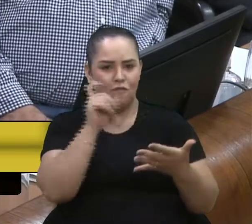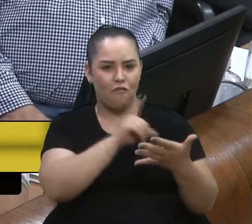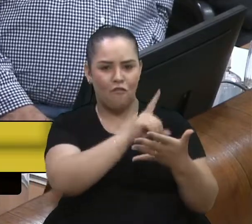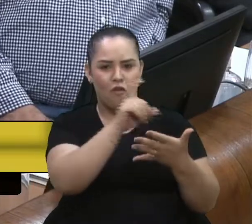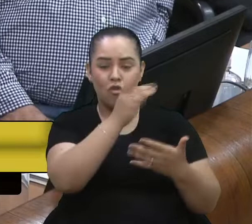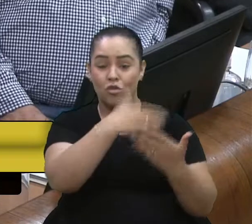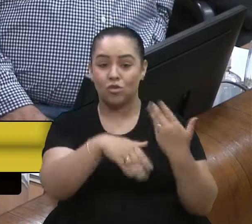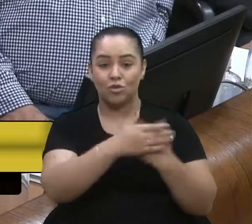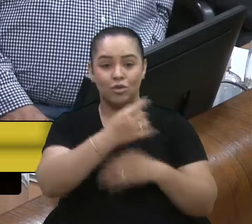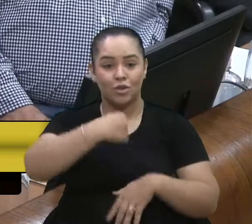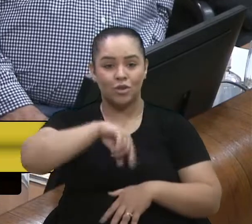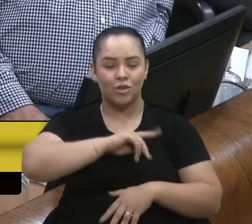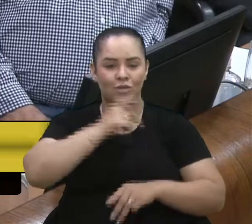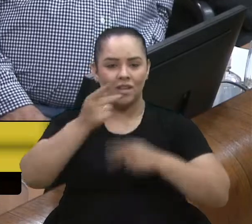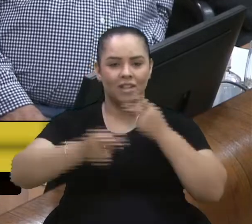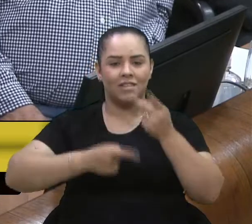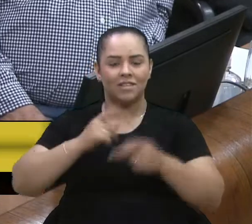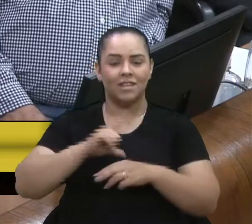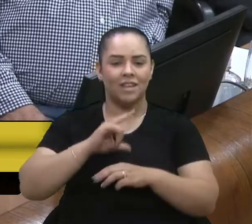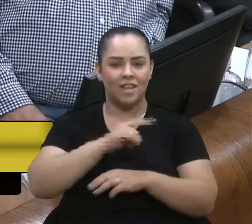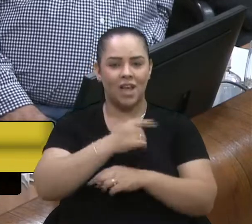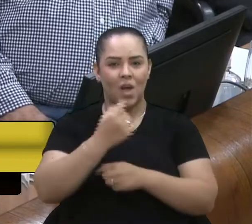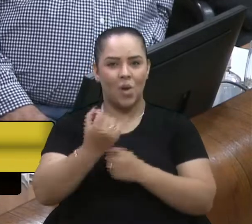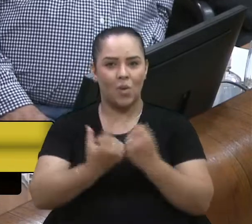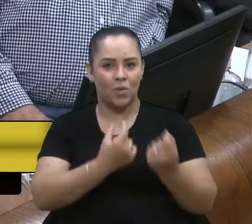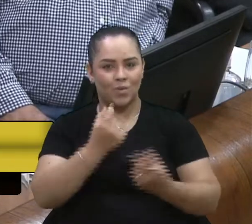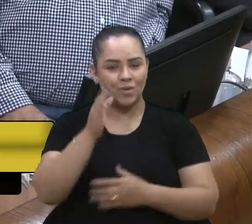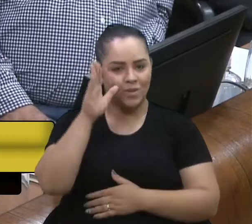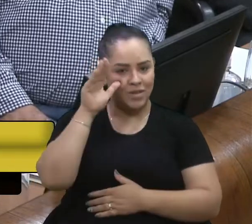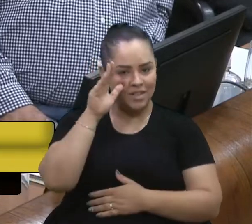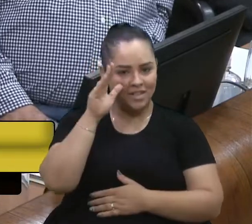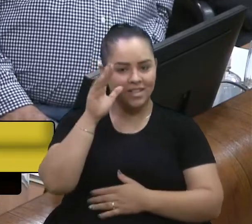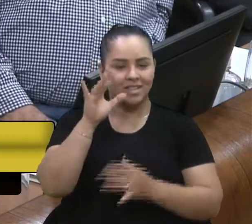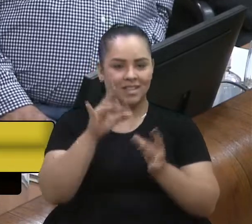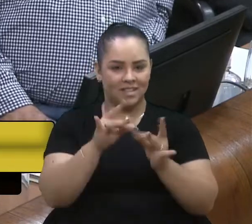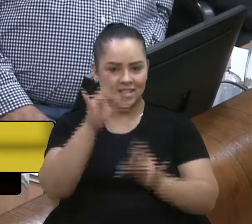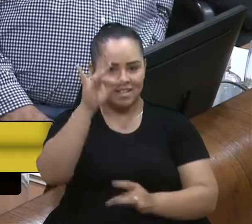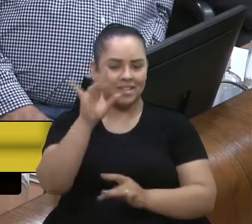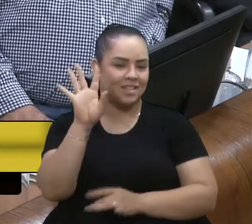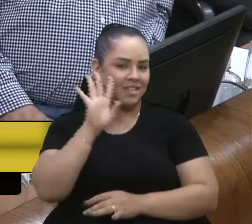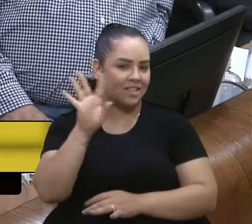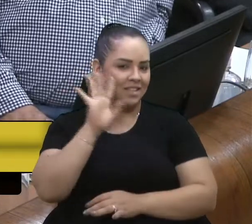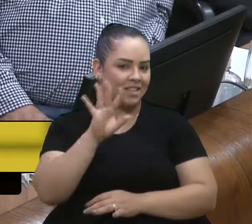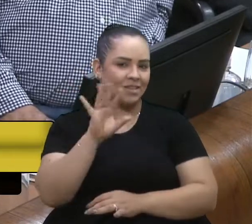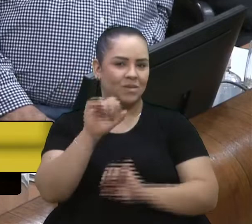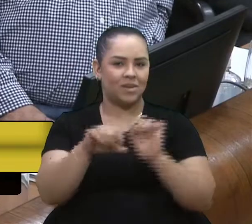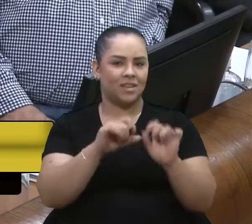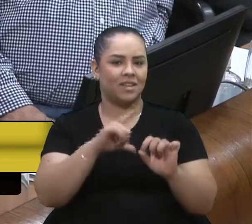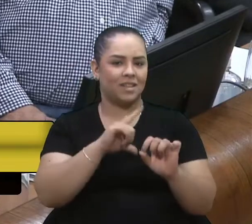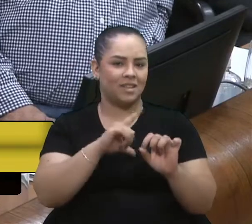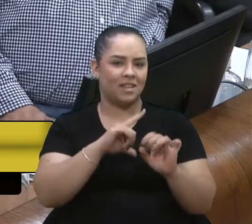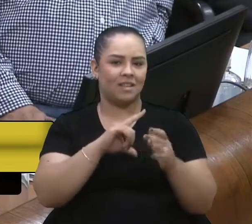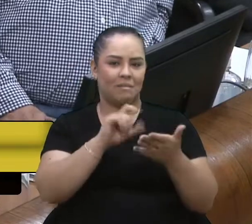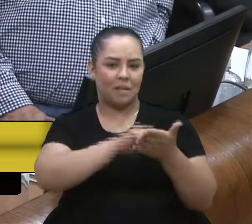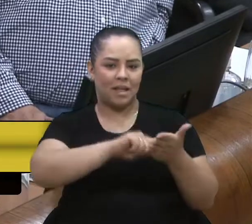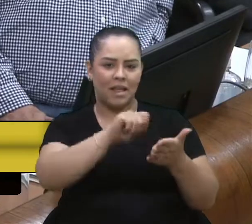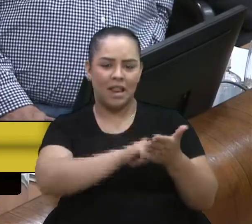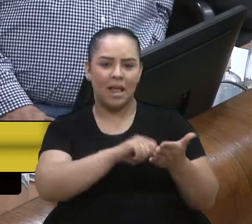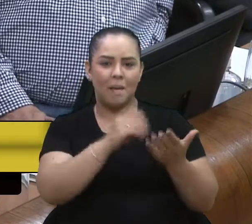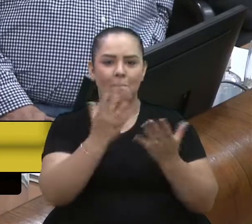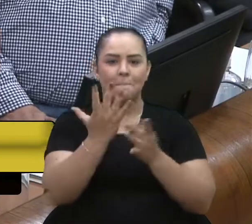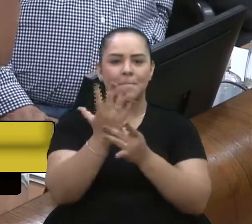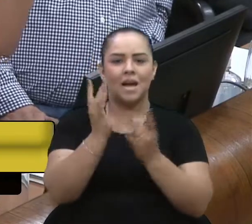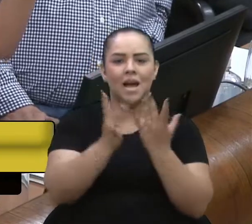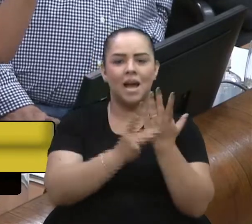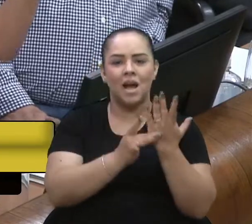falando aqui e tem algumas curiosidades alguns detalhes muito legais o esboço, aquele feito à mão por que foi o início